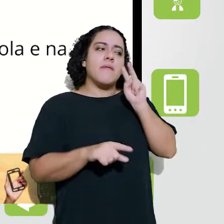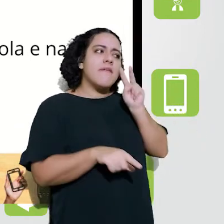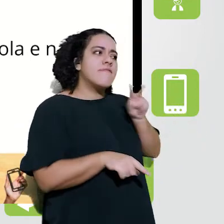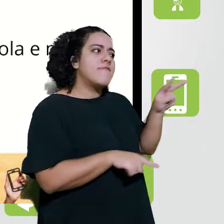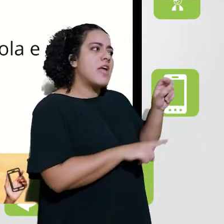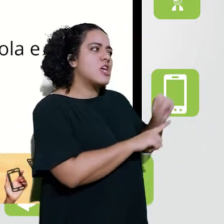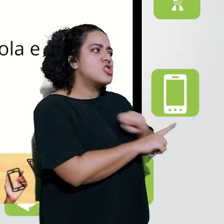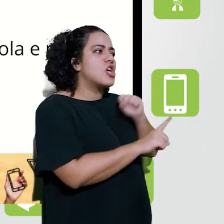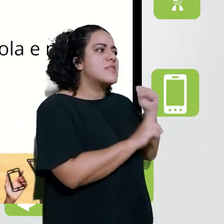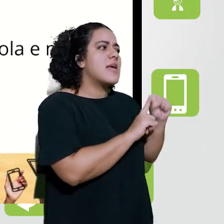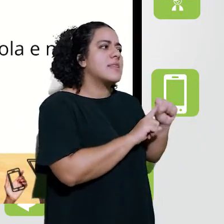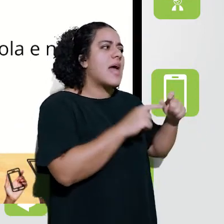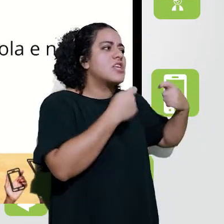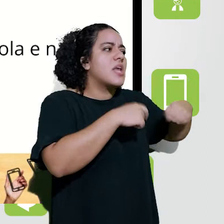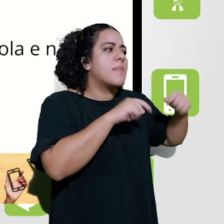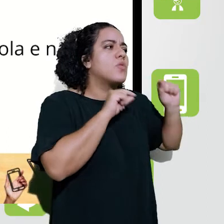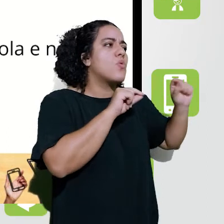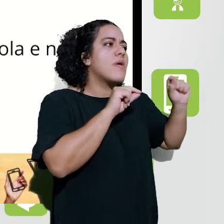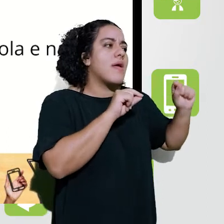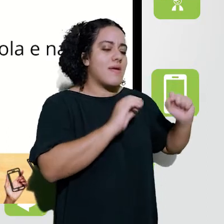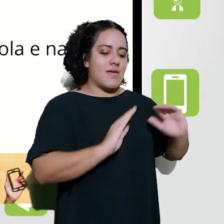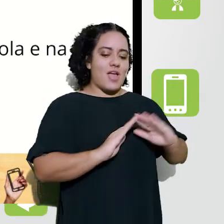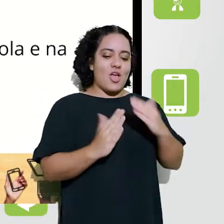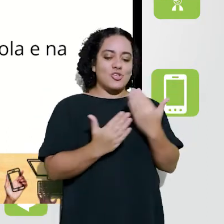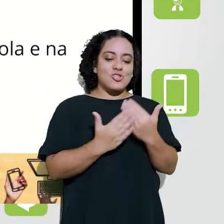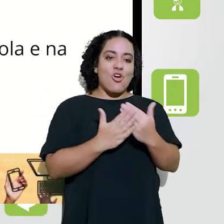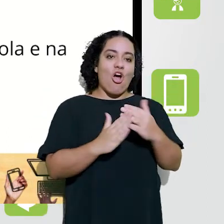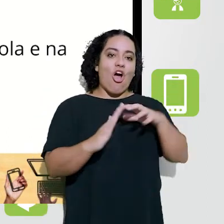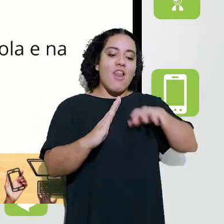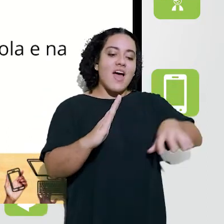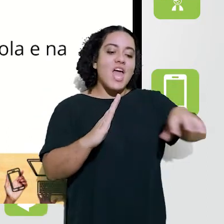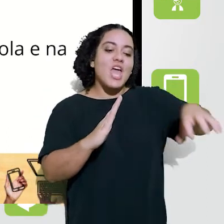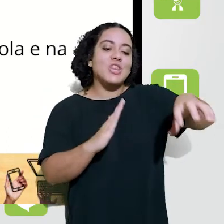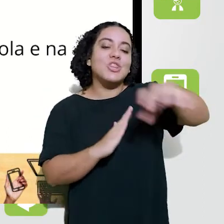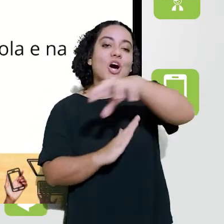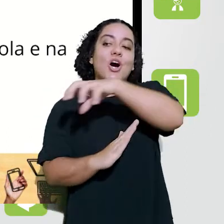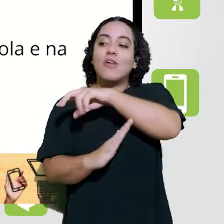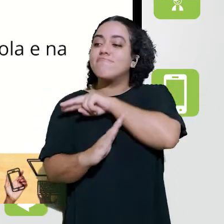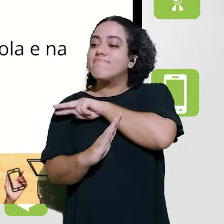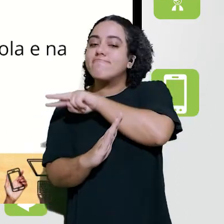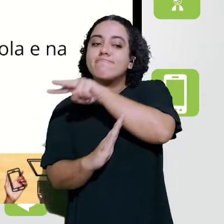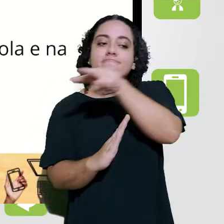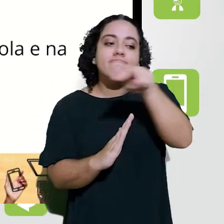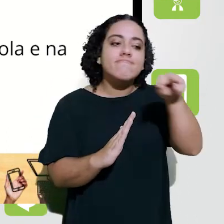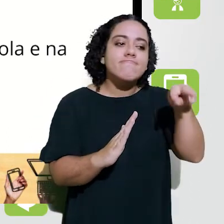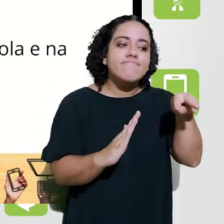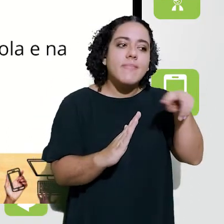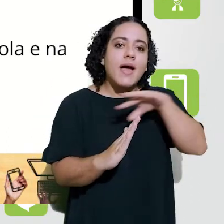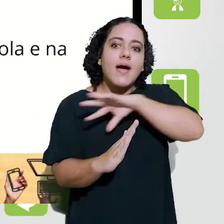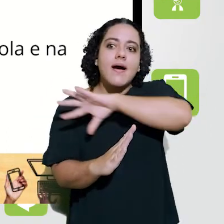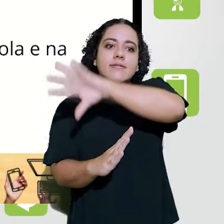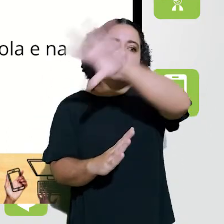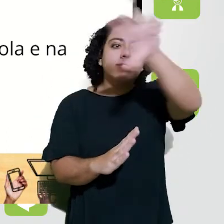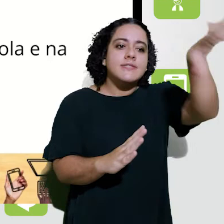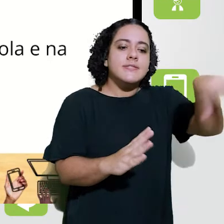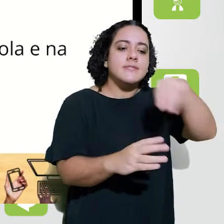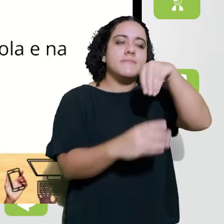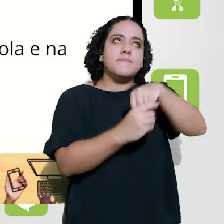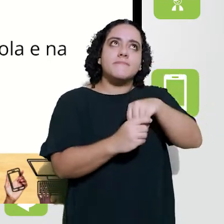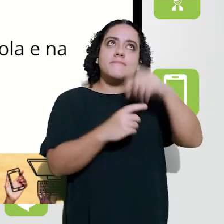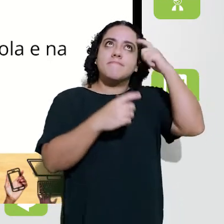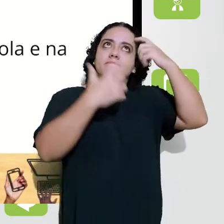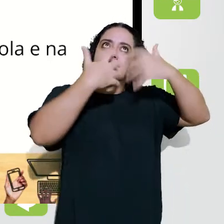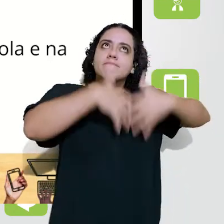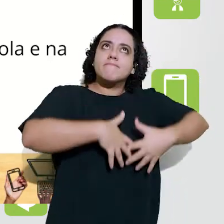em outros materiais, olho para a sociedade ao meu redor, o entorno da escola, própria escola, e começo a pensar